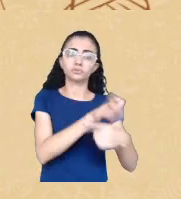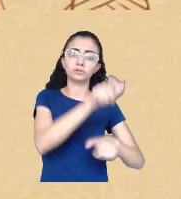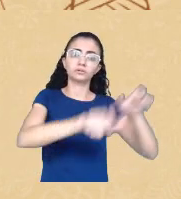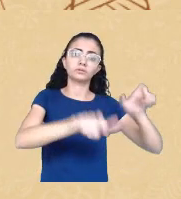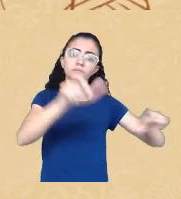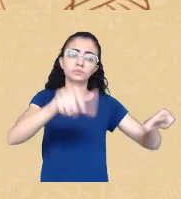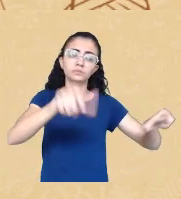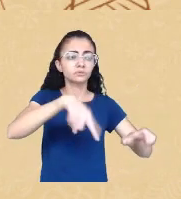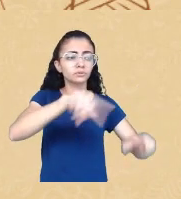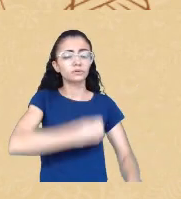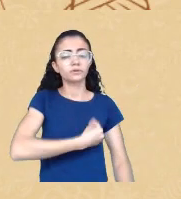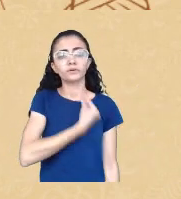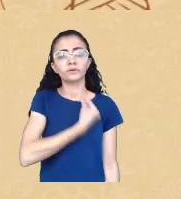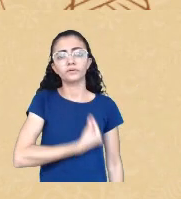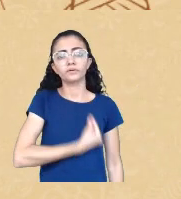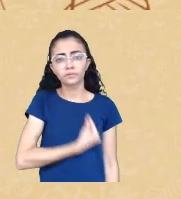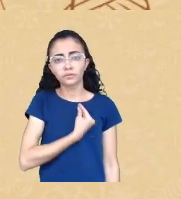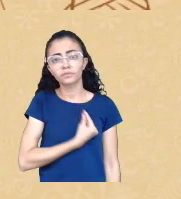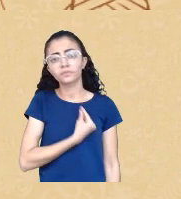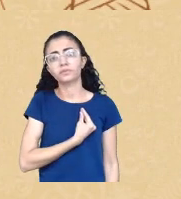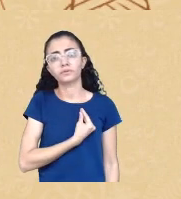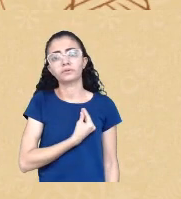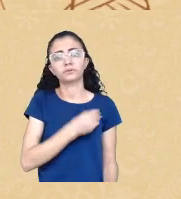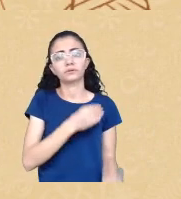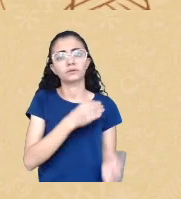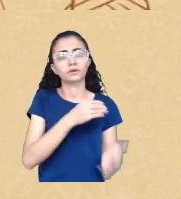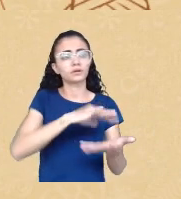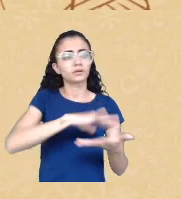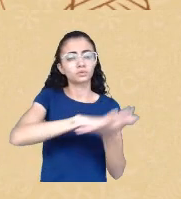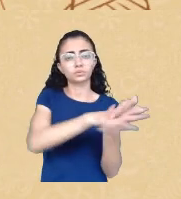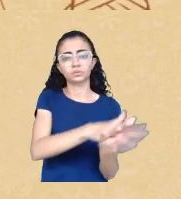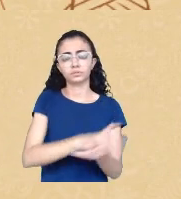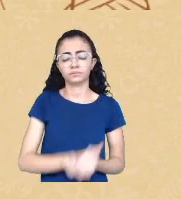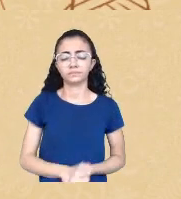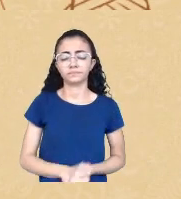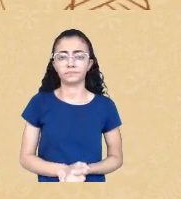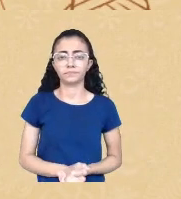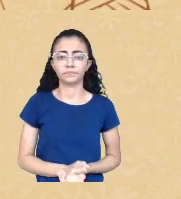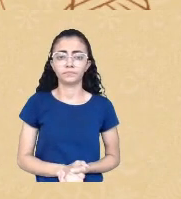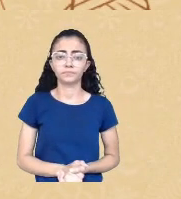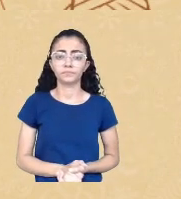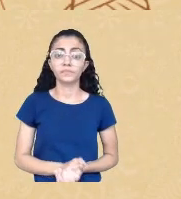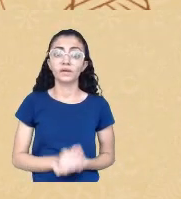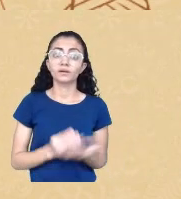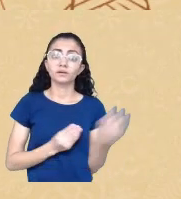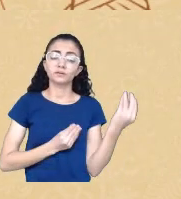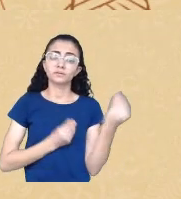historicamente em situação de exclusão como é que eu dou conta de trazer